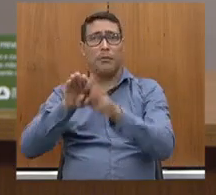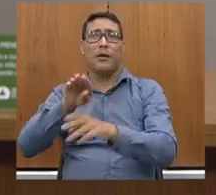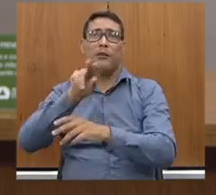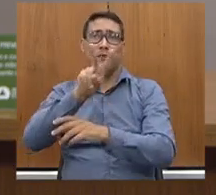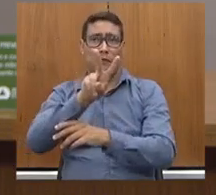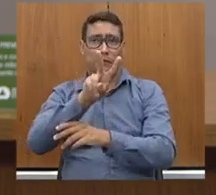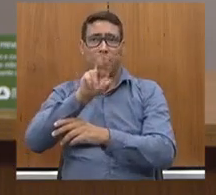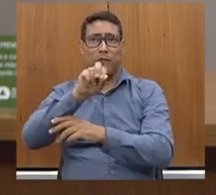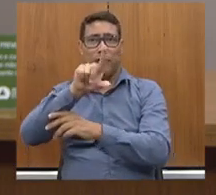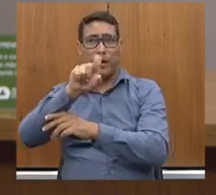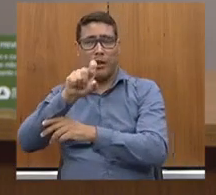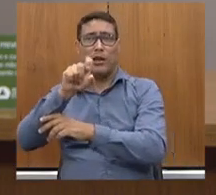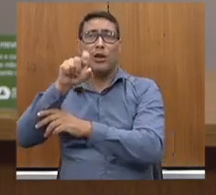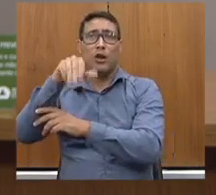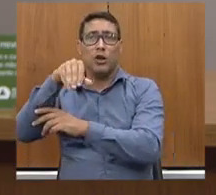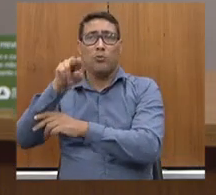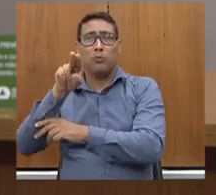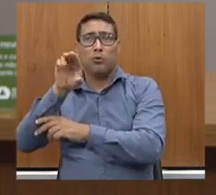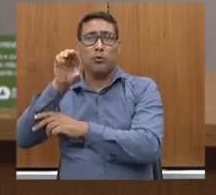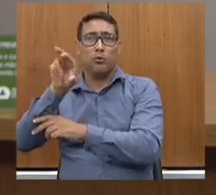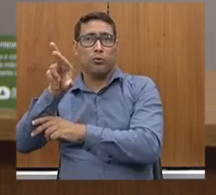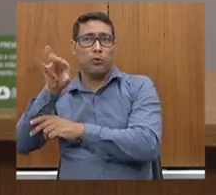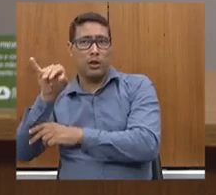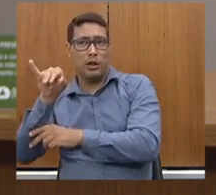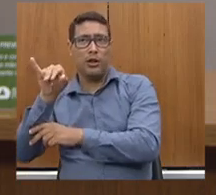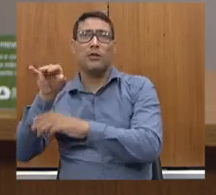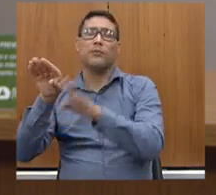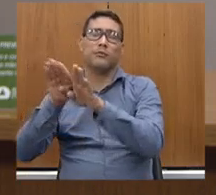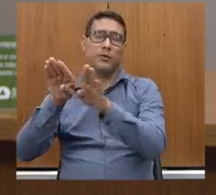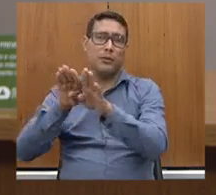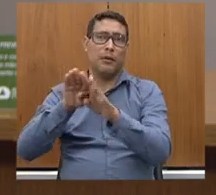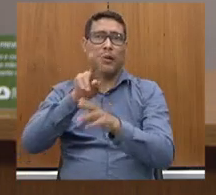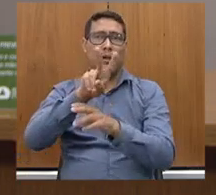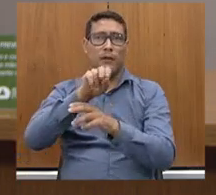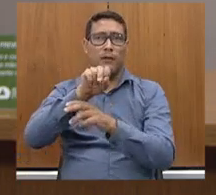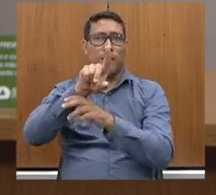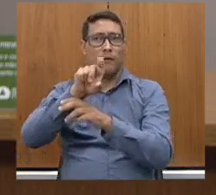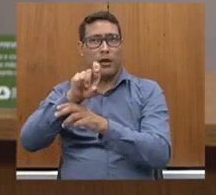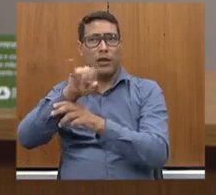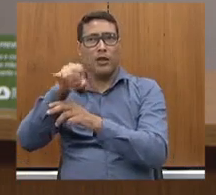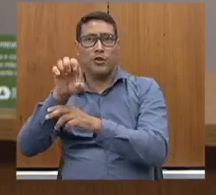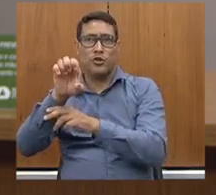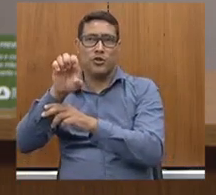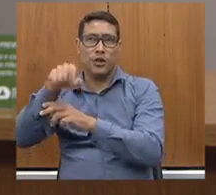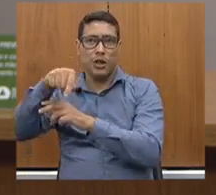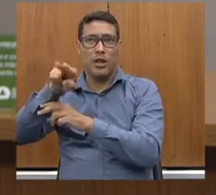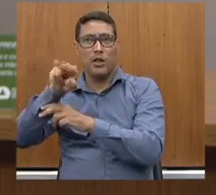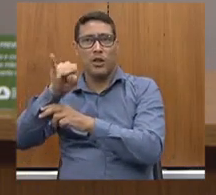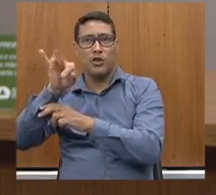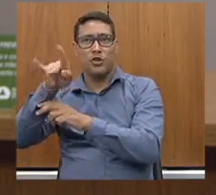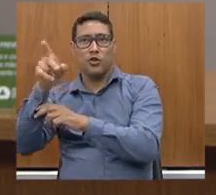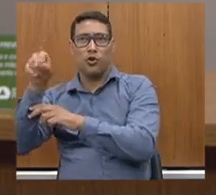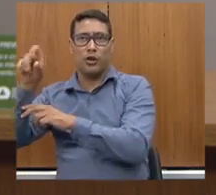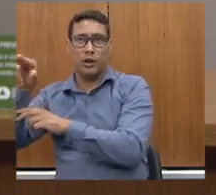certeza o nosso Vale do Jequichonha. Não poderia deixar... E também esse hospital,